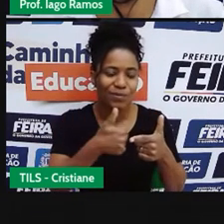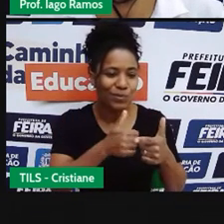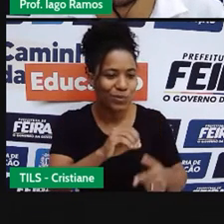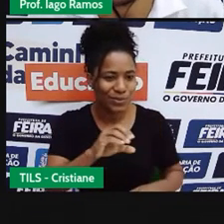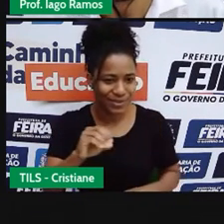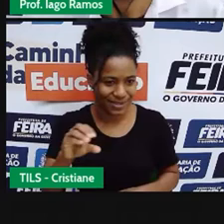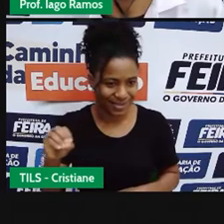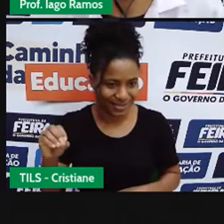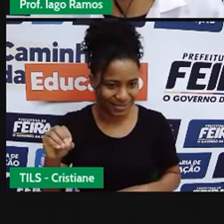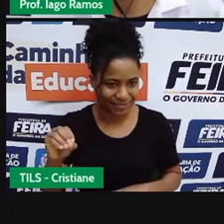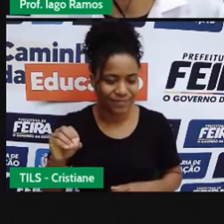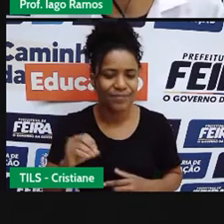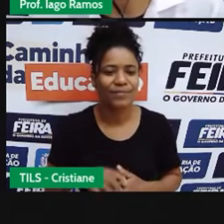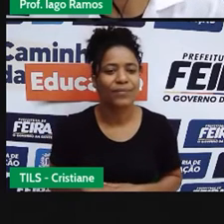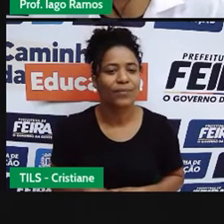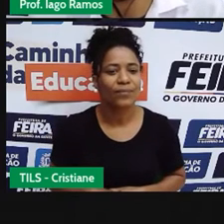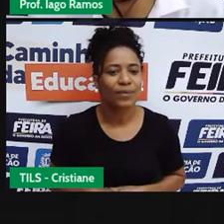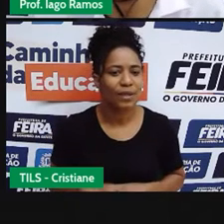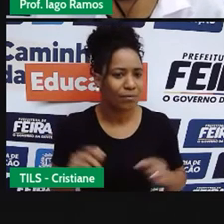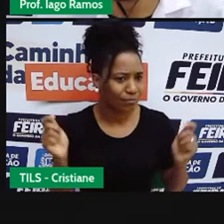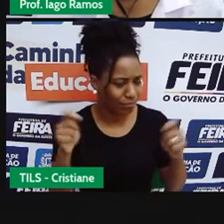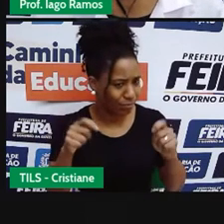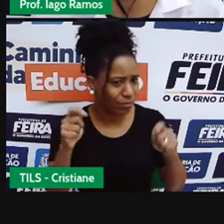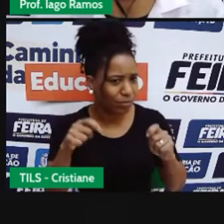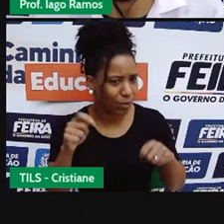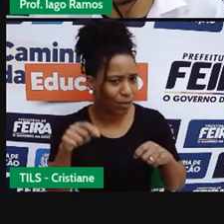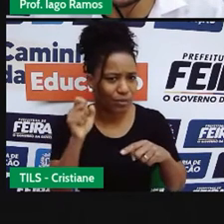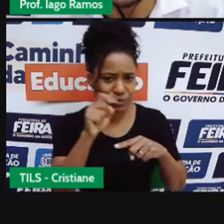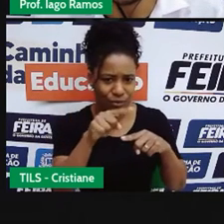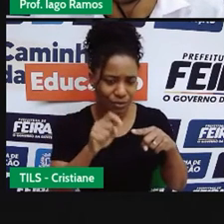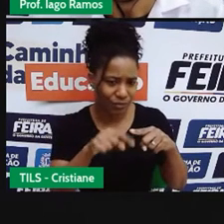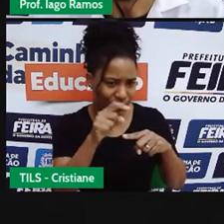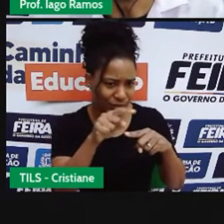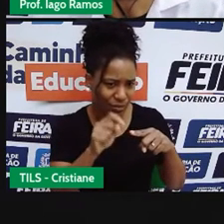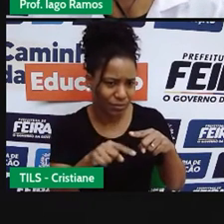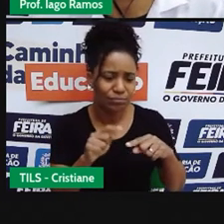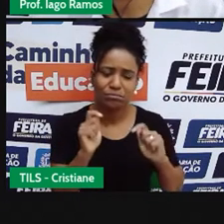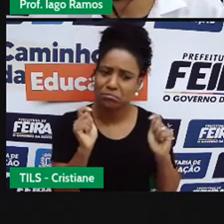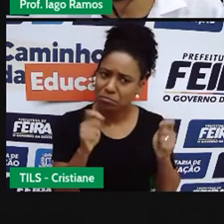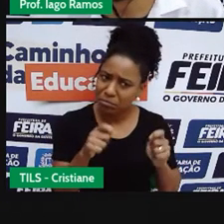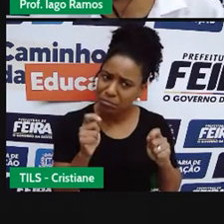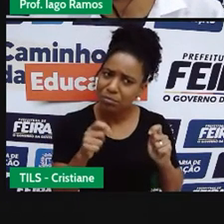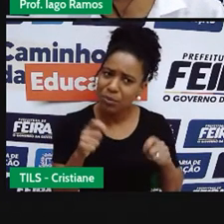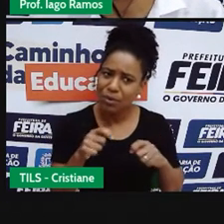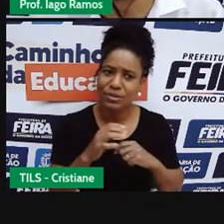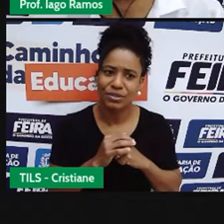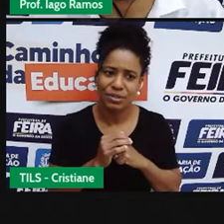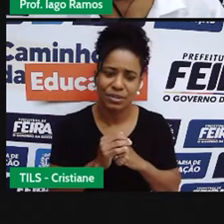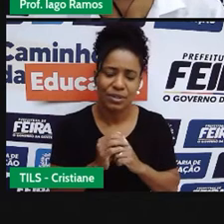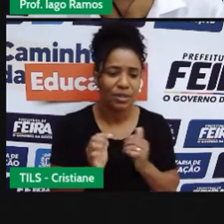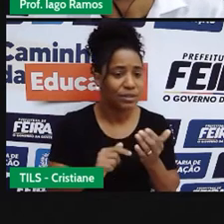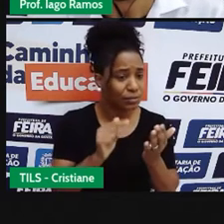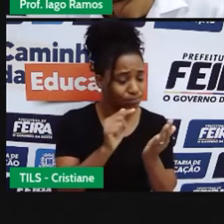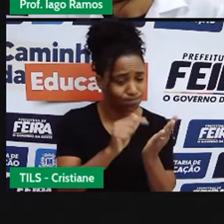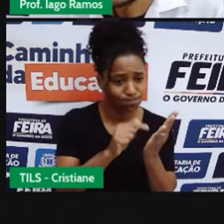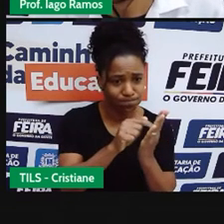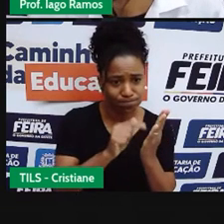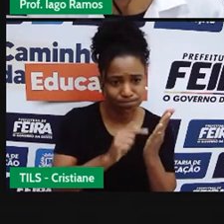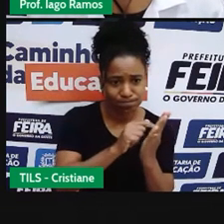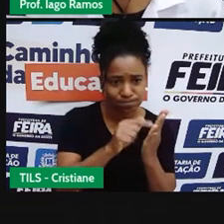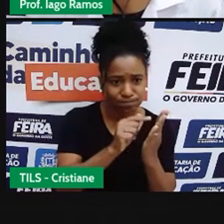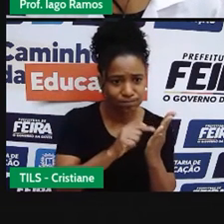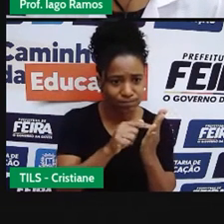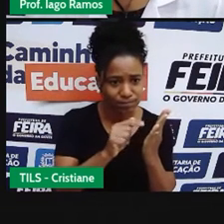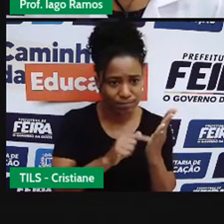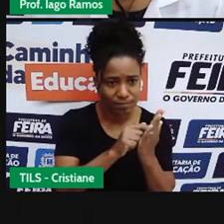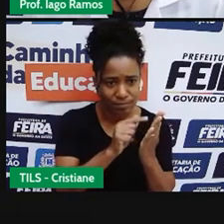embaixo. Você já pode fazer essa divisão de 50% se você usar uma calculadora aí. A